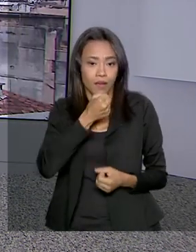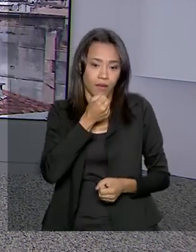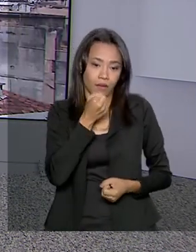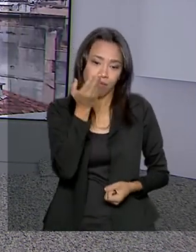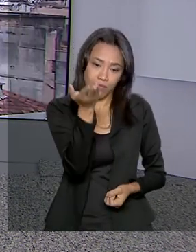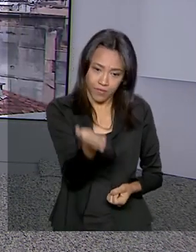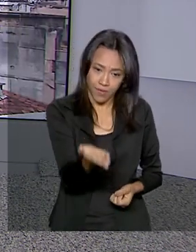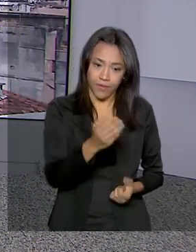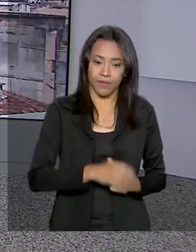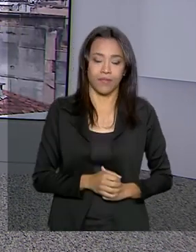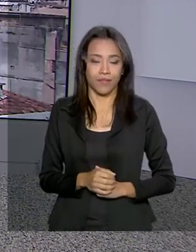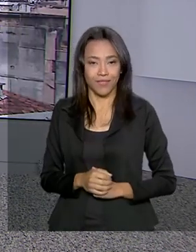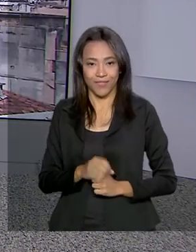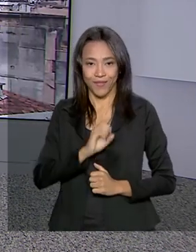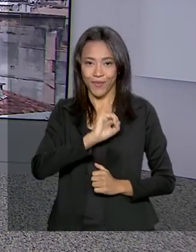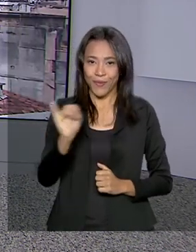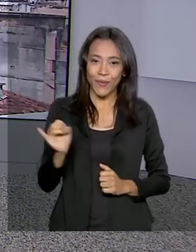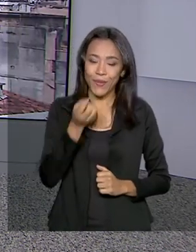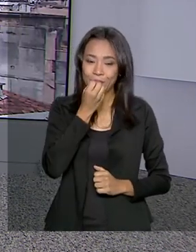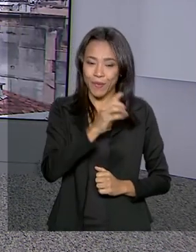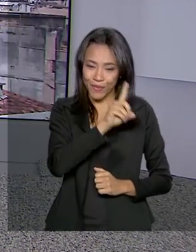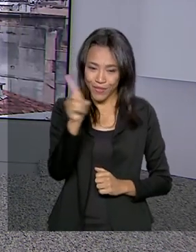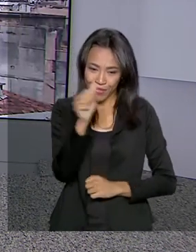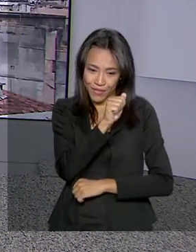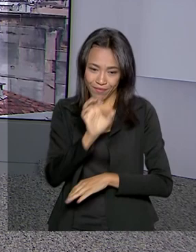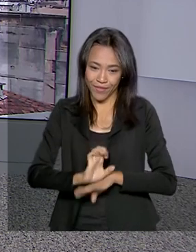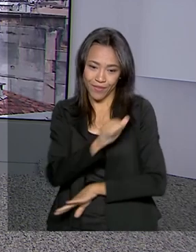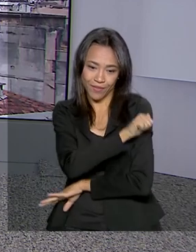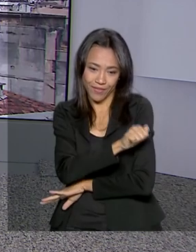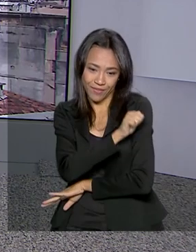Lago. Olá, Alessandra, bom dia para você aí no Rio de Janeiro.